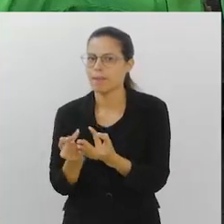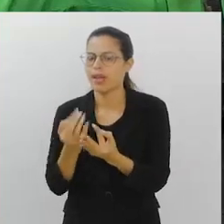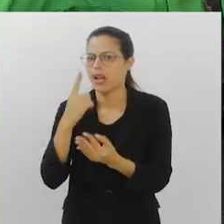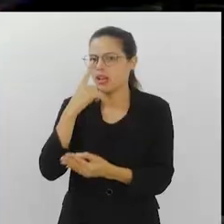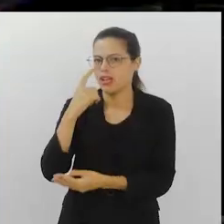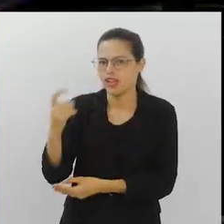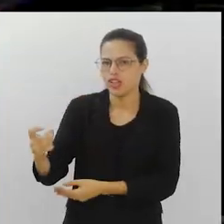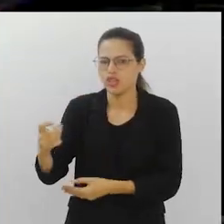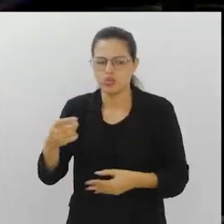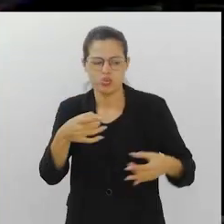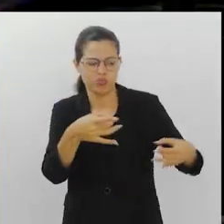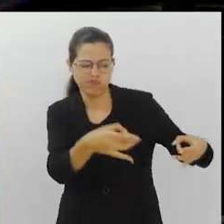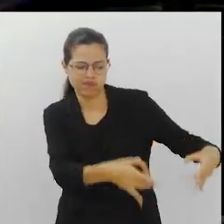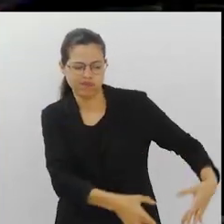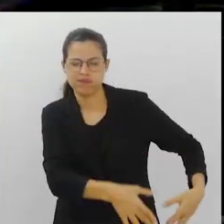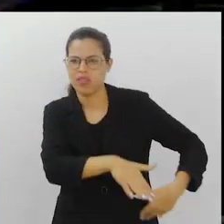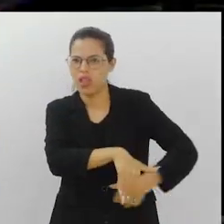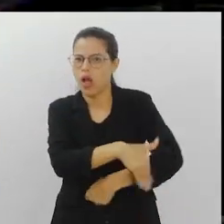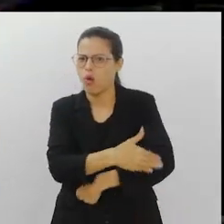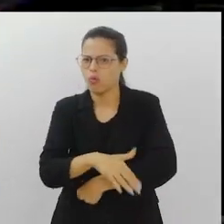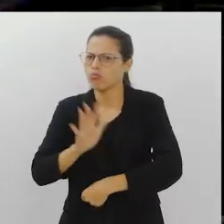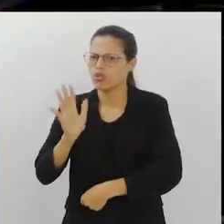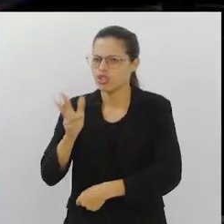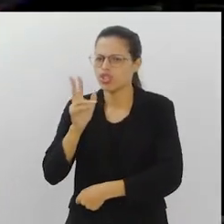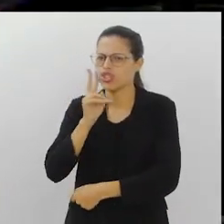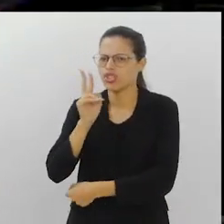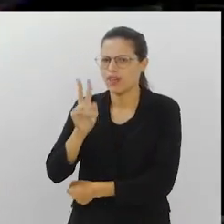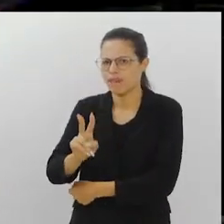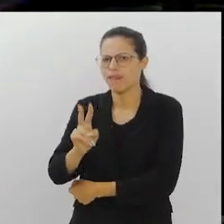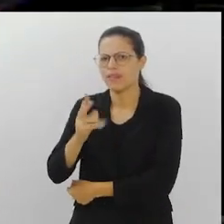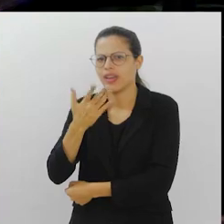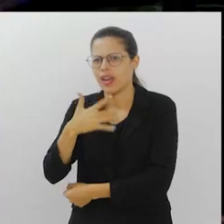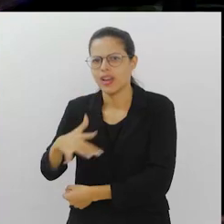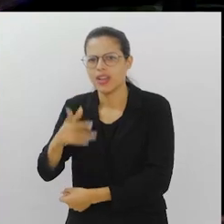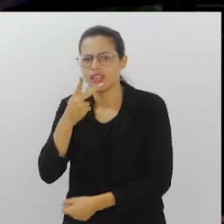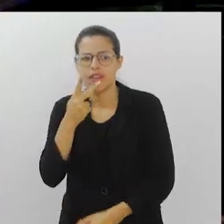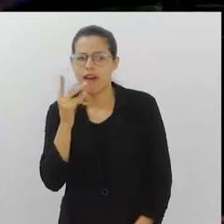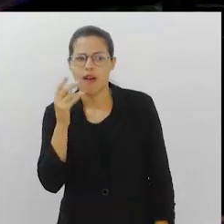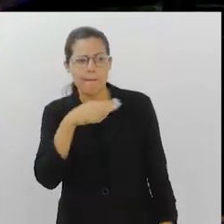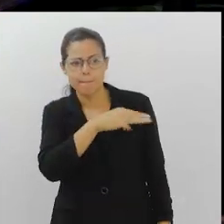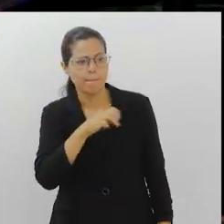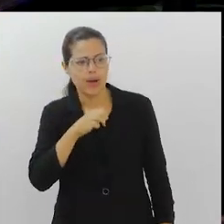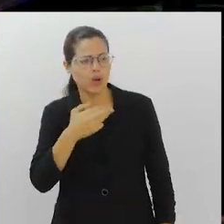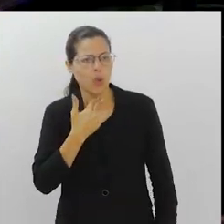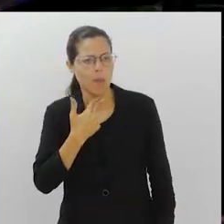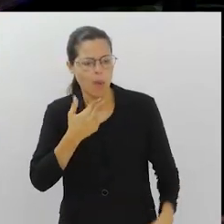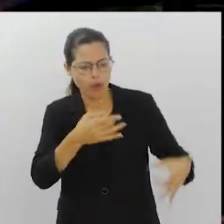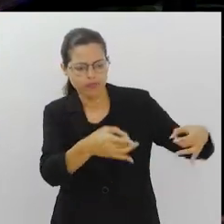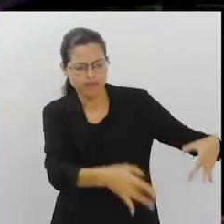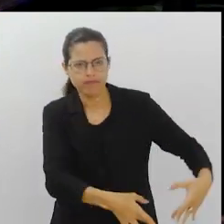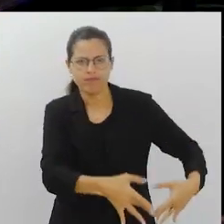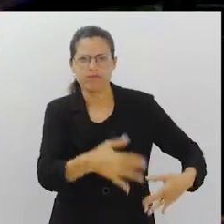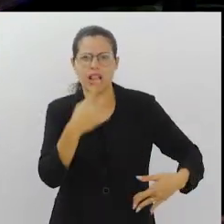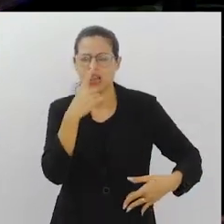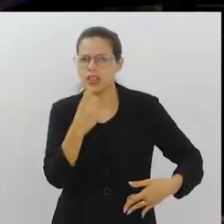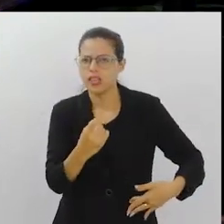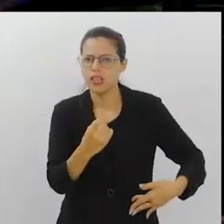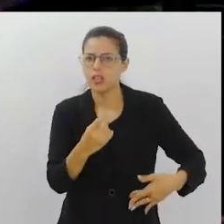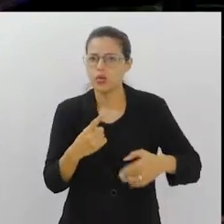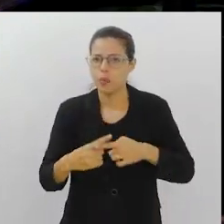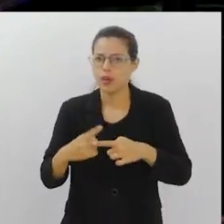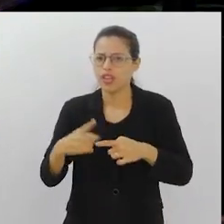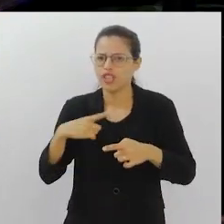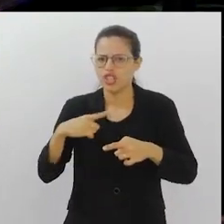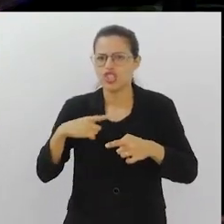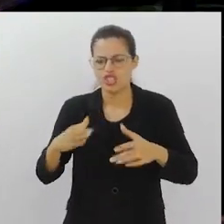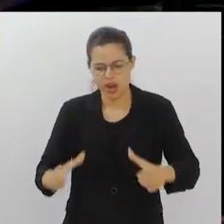chão, lixo na rua. Eu já vi criança, a mãe com o saquinho joga na esquina e ele dizia Mãe, não é aí, porque tinha um